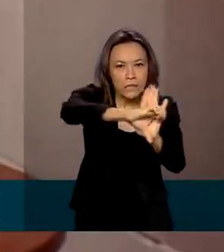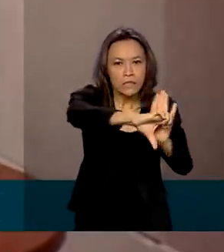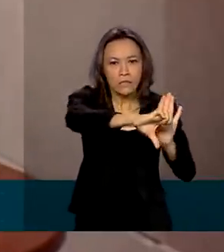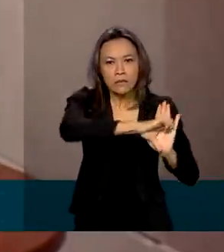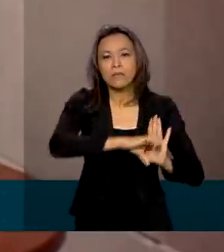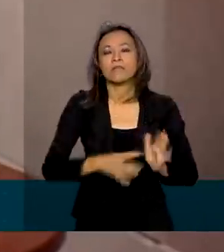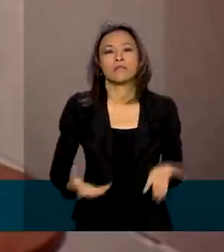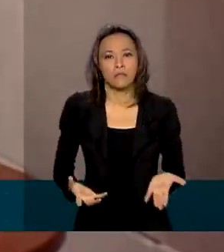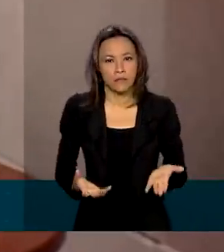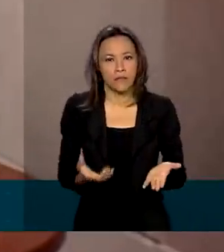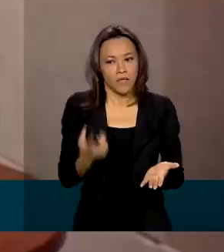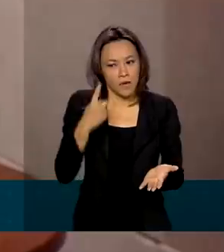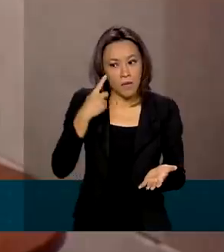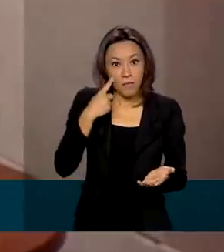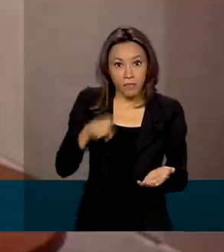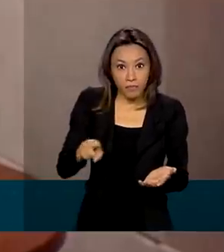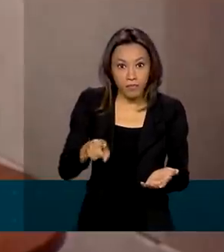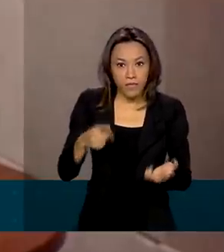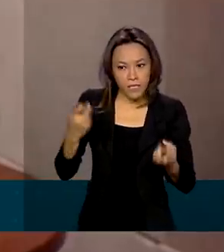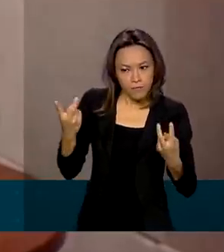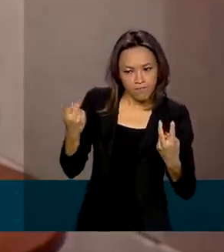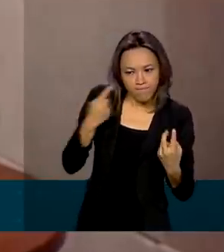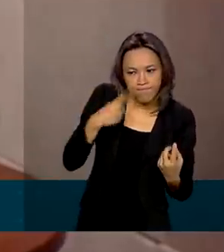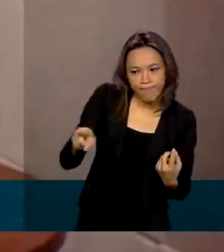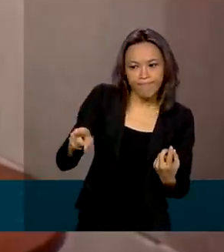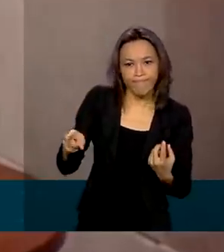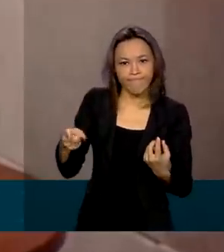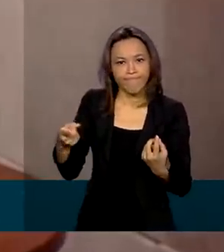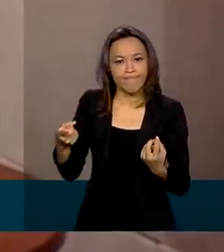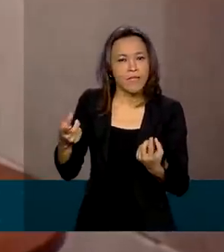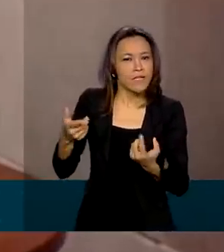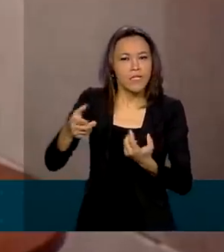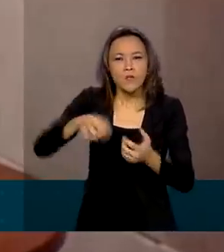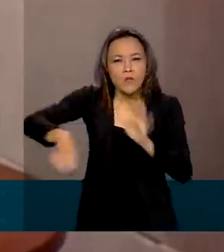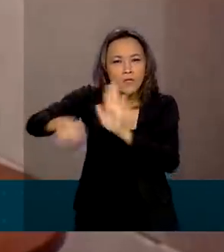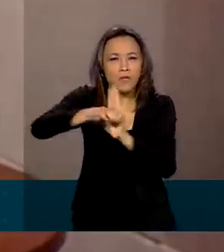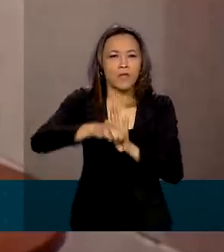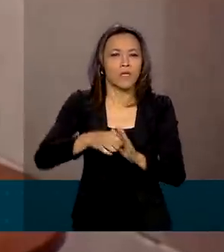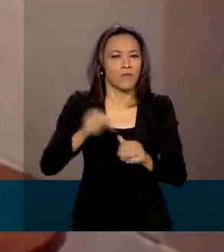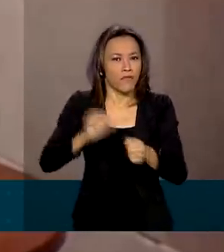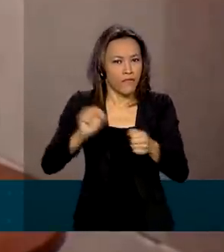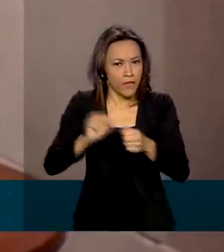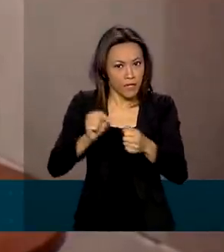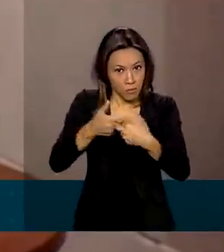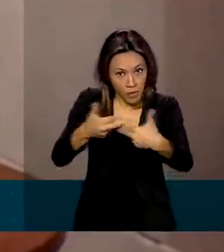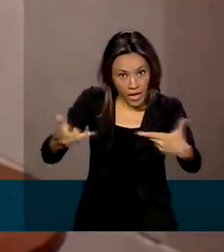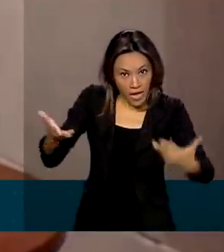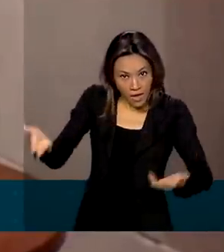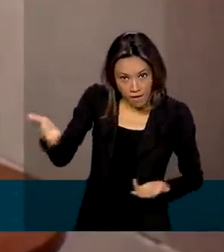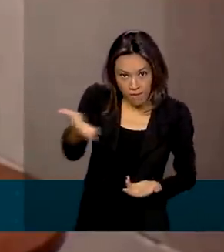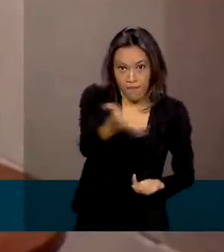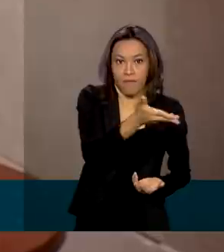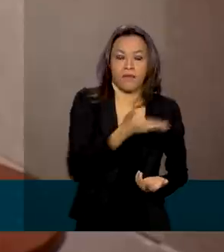buscará a prevenção e repressão da criminalidade praticada por tais organizações